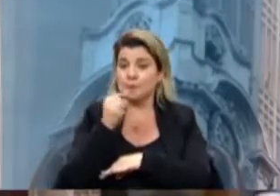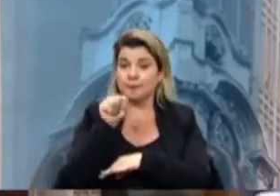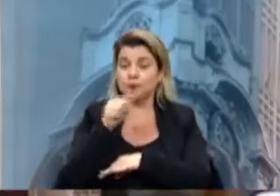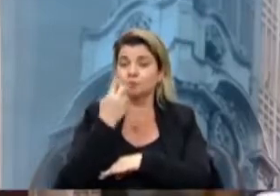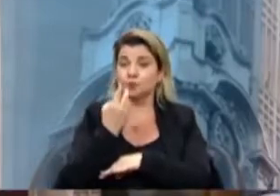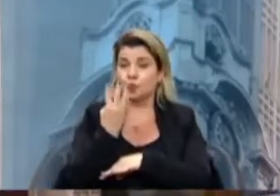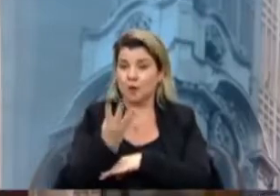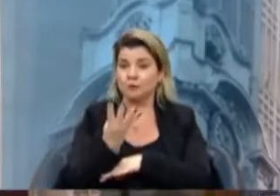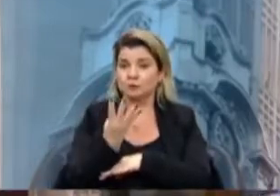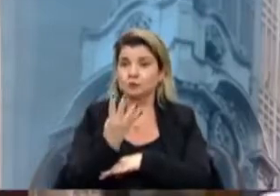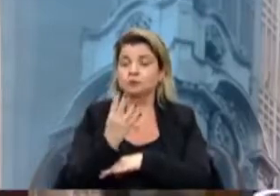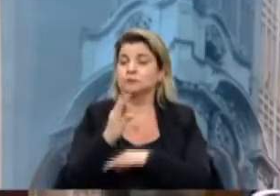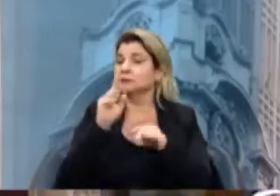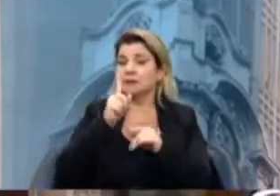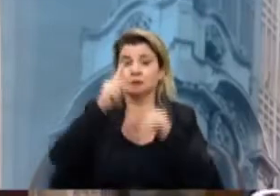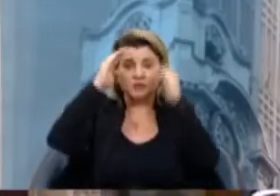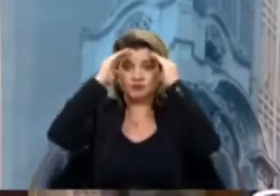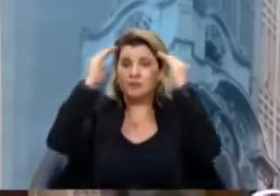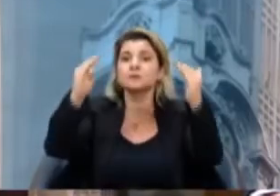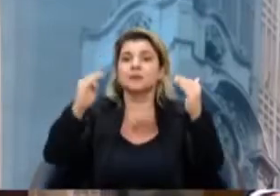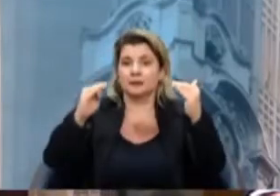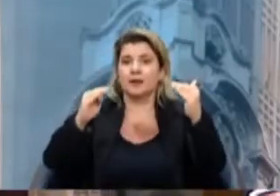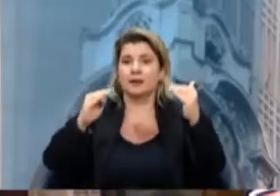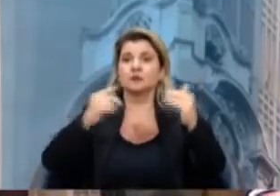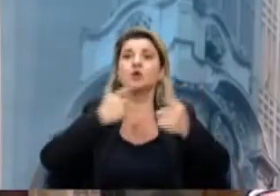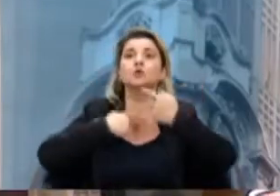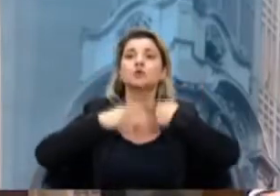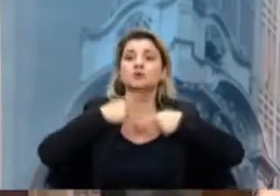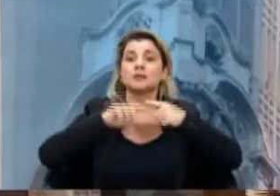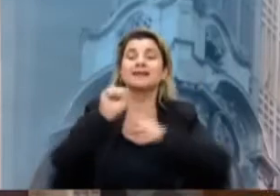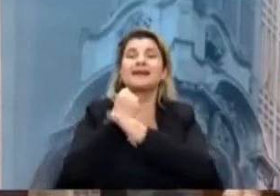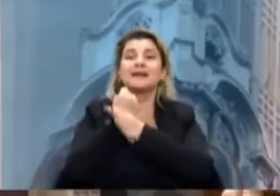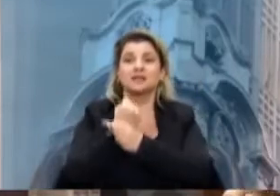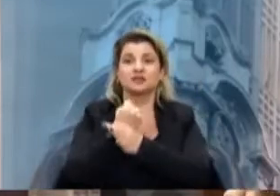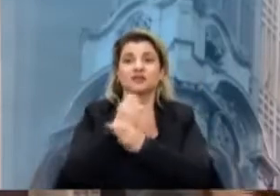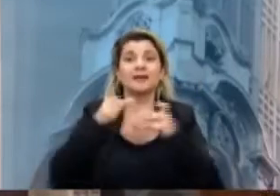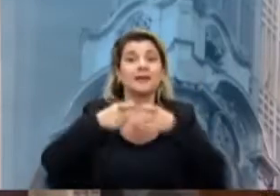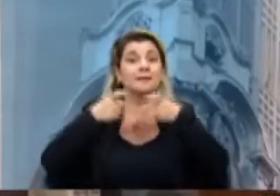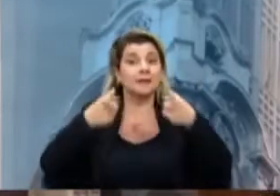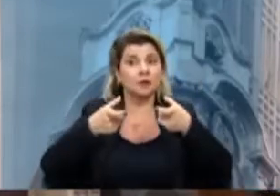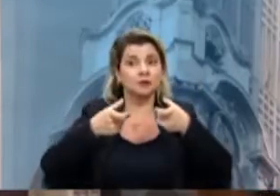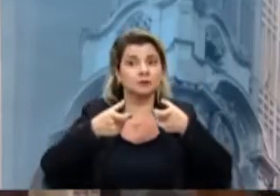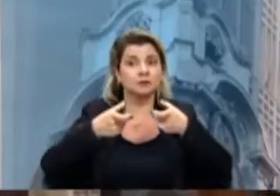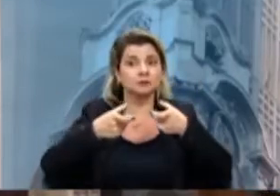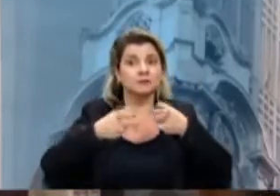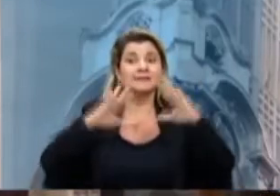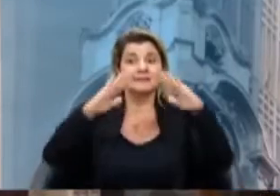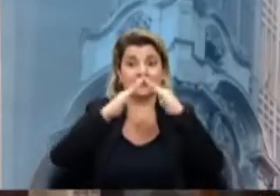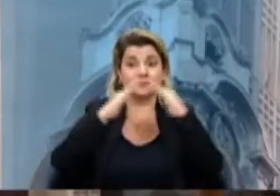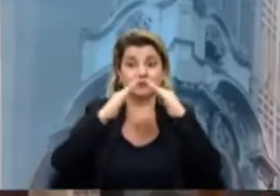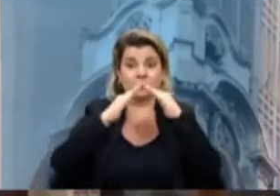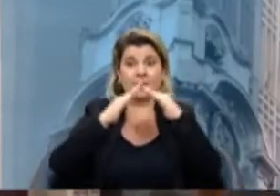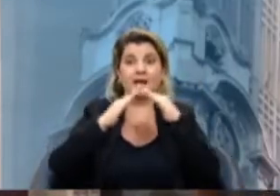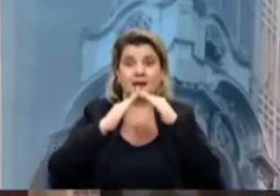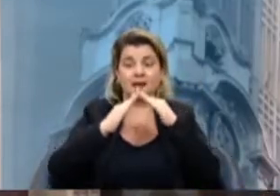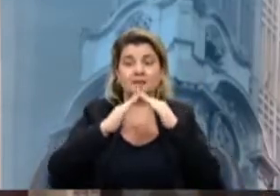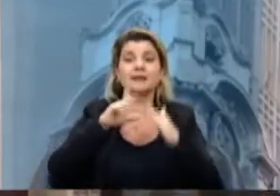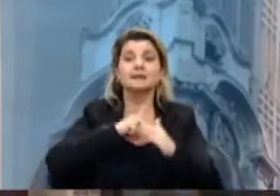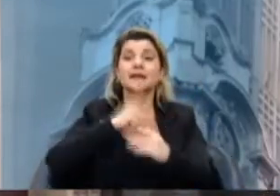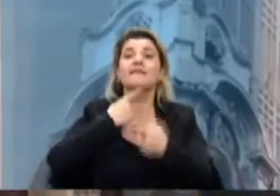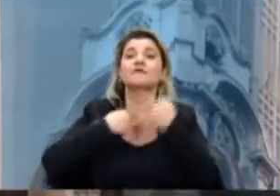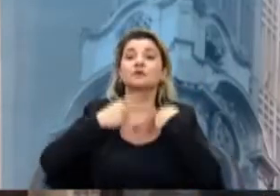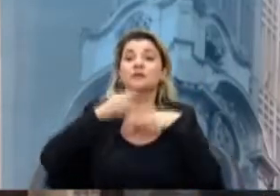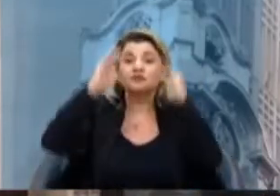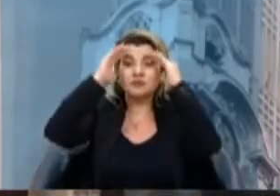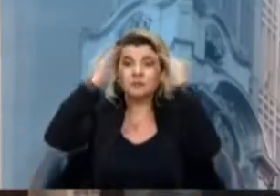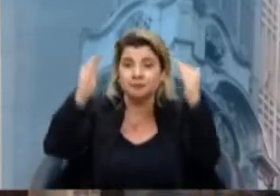não seja respeitada. É o nosso dever, enquanto parlamentares, garantir que a maioria, que está nas suas casas nesse momento, tenha sua vontade